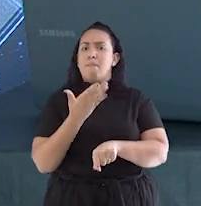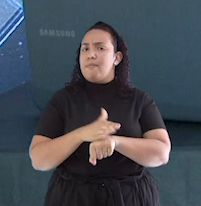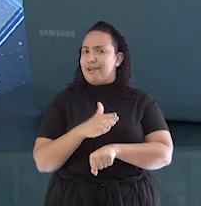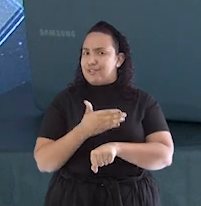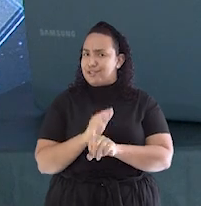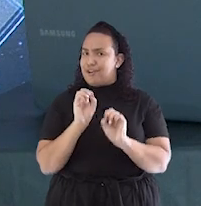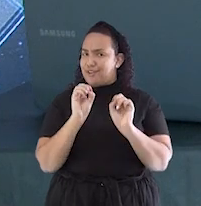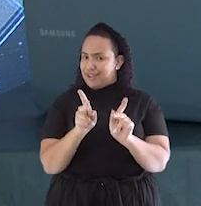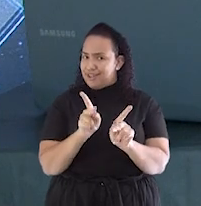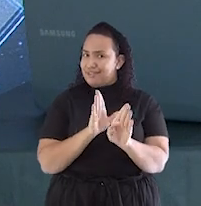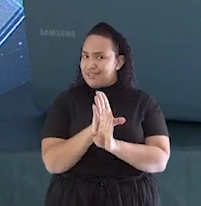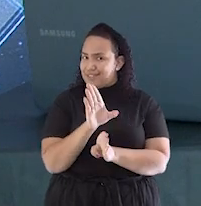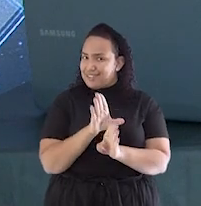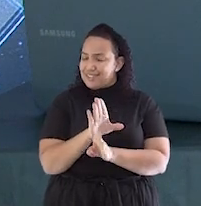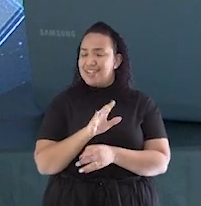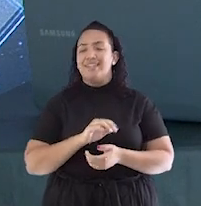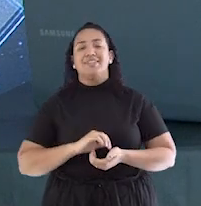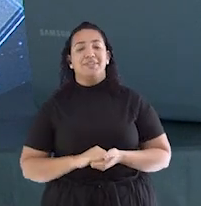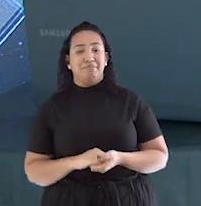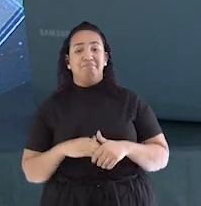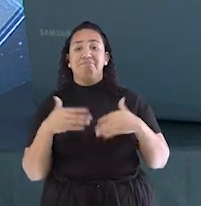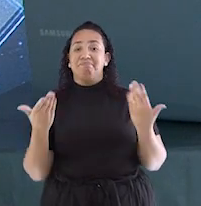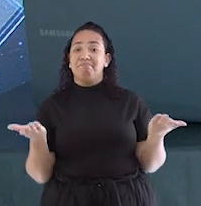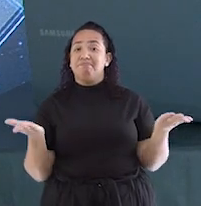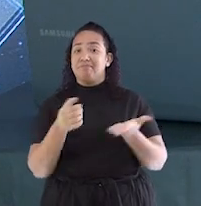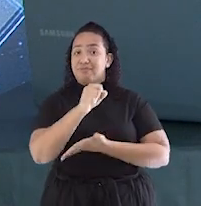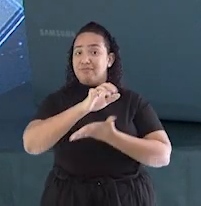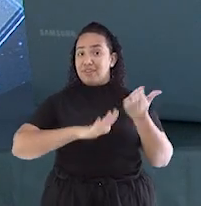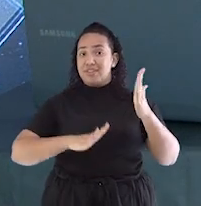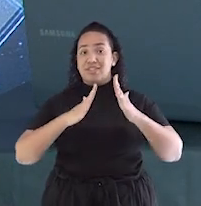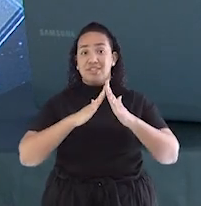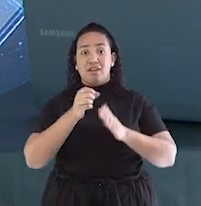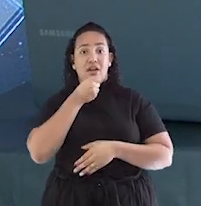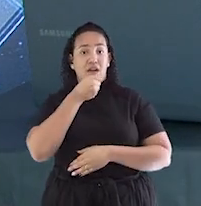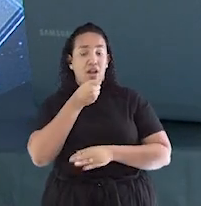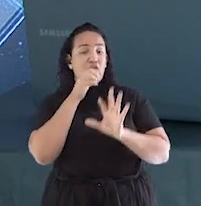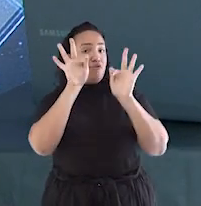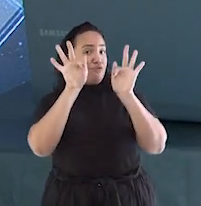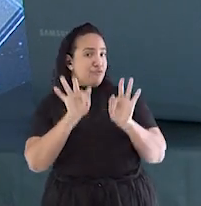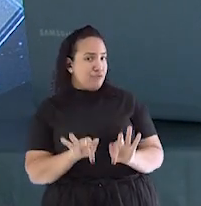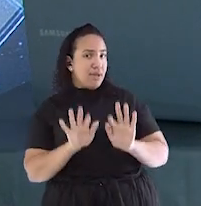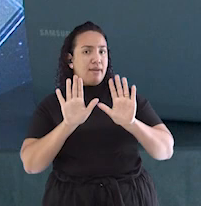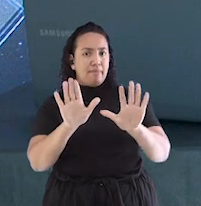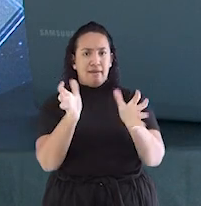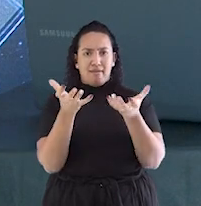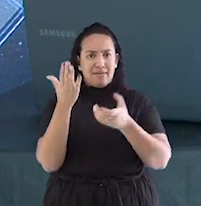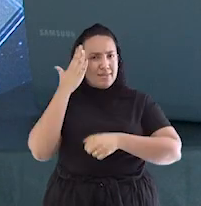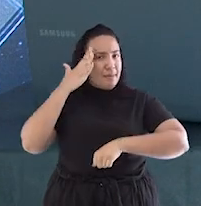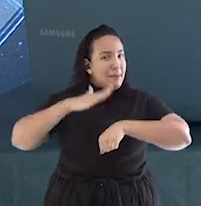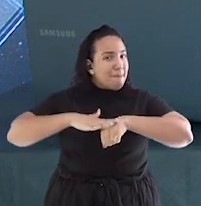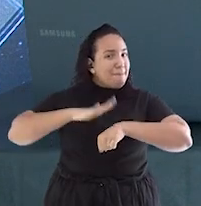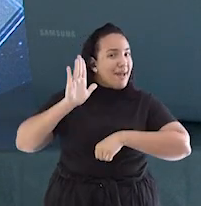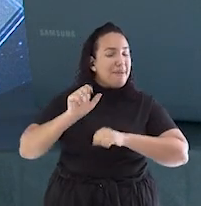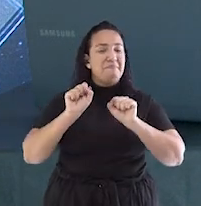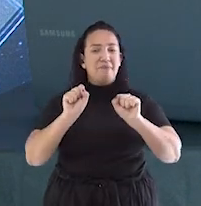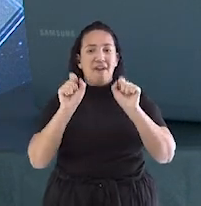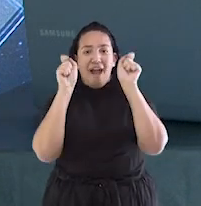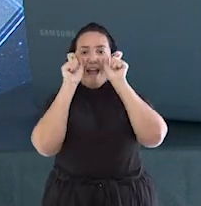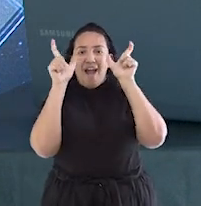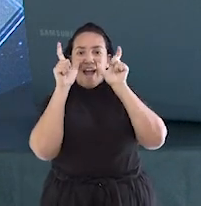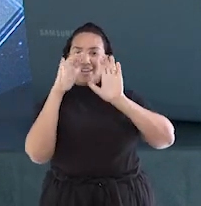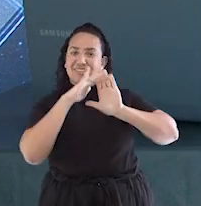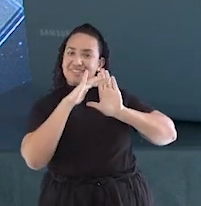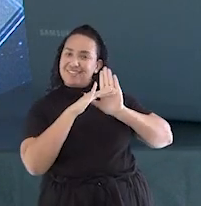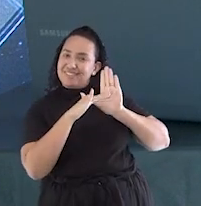fica a dica Isso mesmo, galera E o Dever em Casa News está chegando ao fim Mas se você quiser saber mais É só ficar